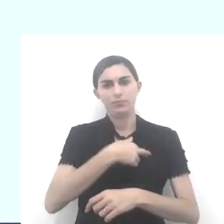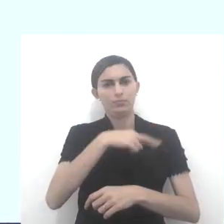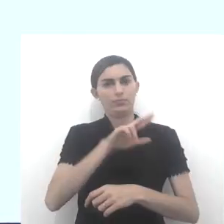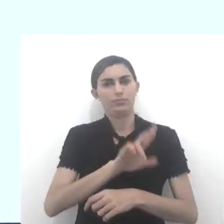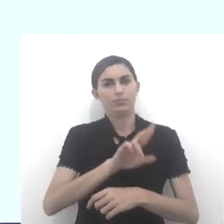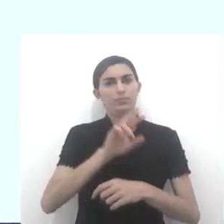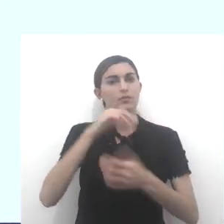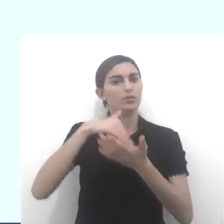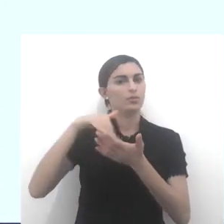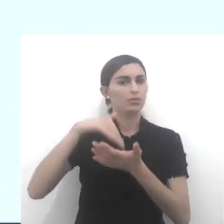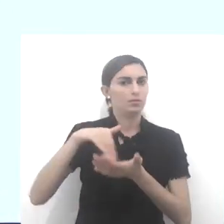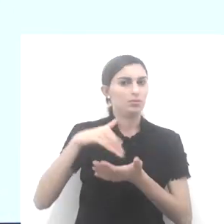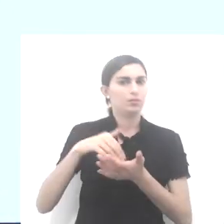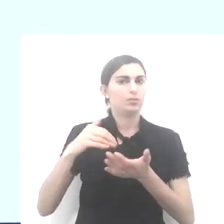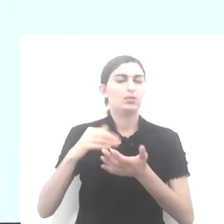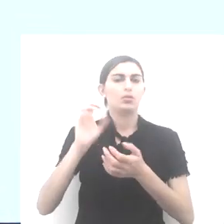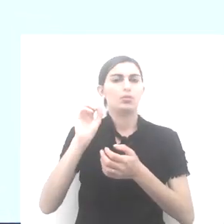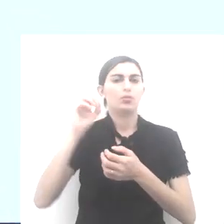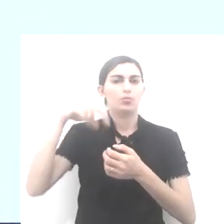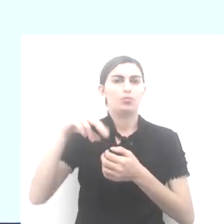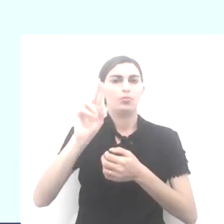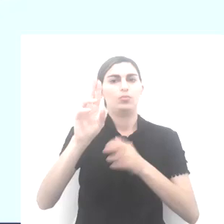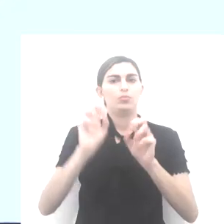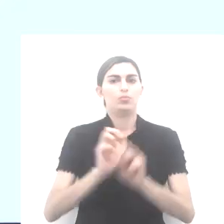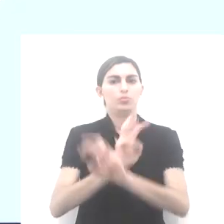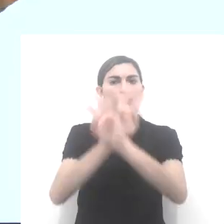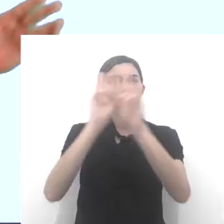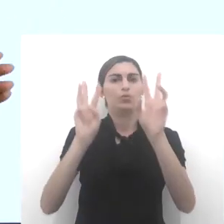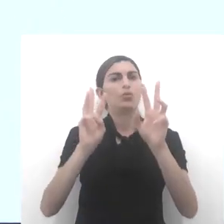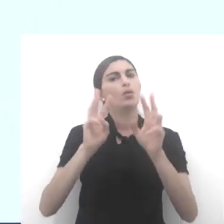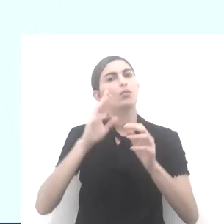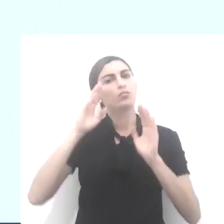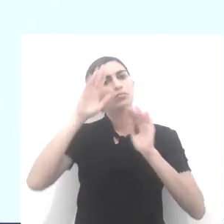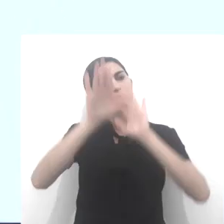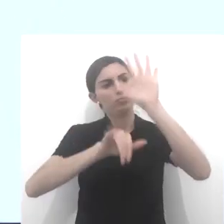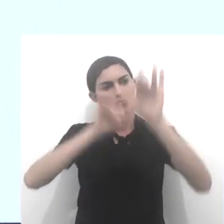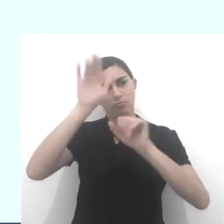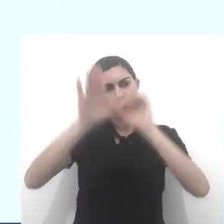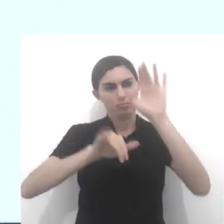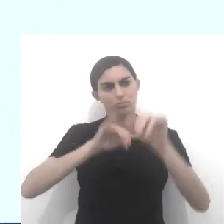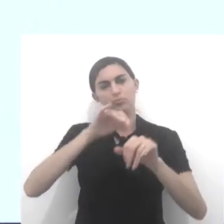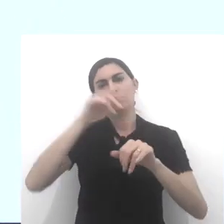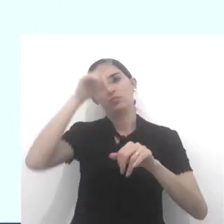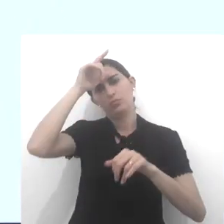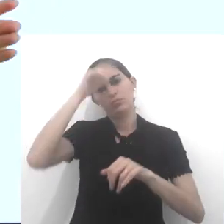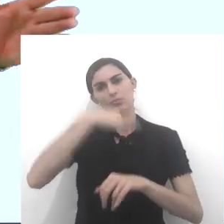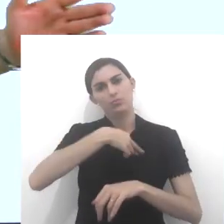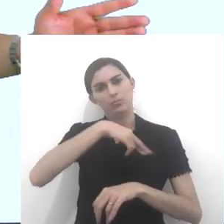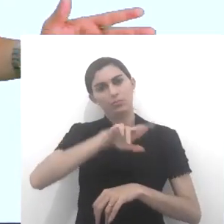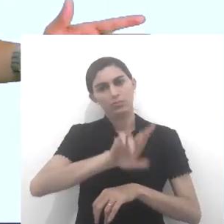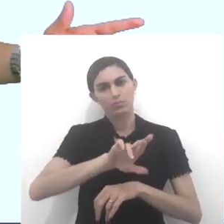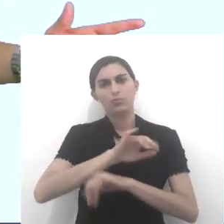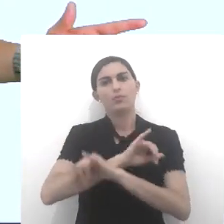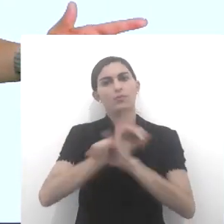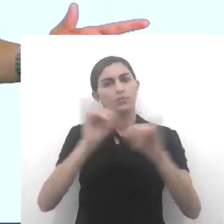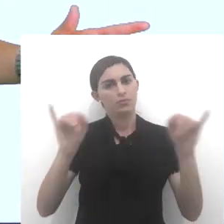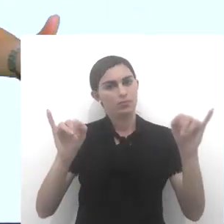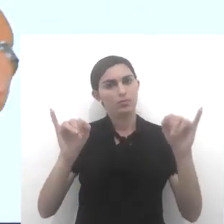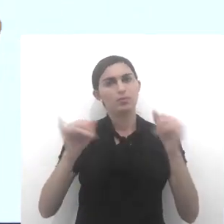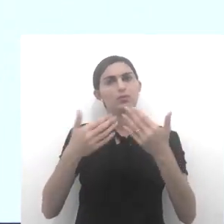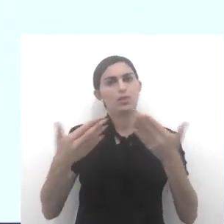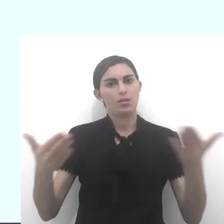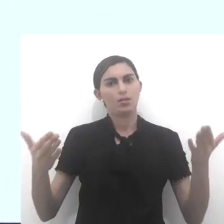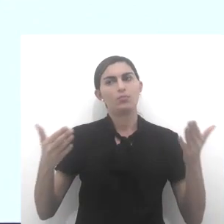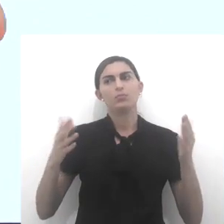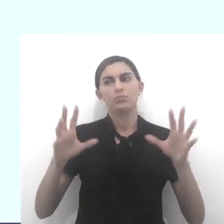religioso. Então, o secretário da ONU, convoca os líderes religiosos a quê?